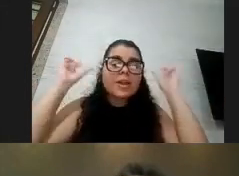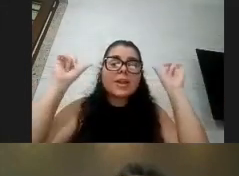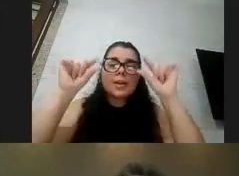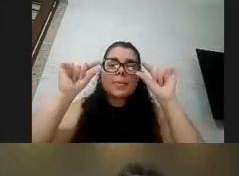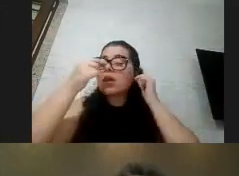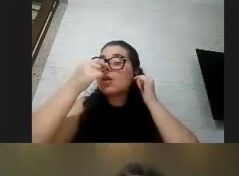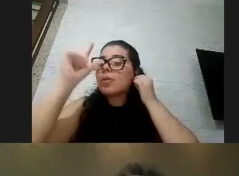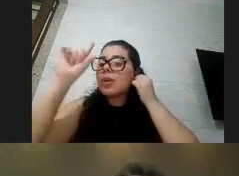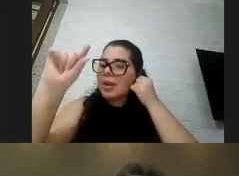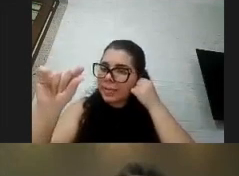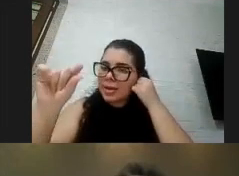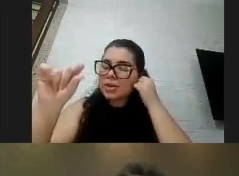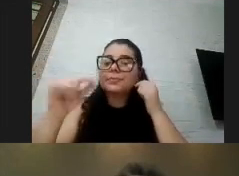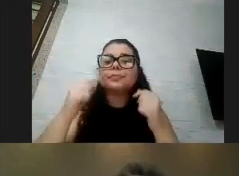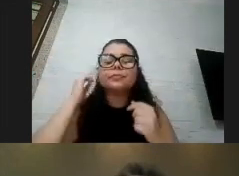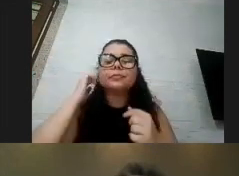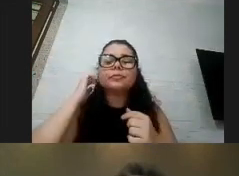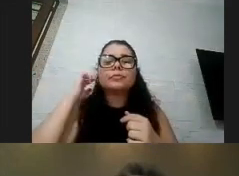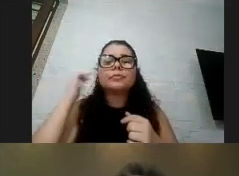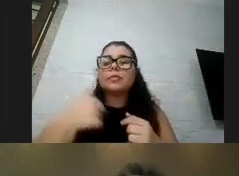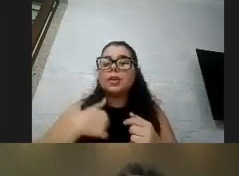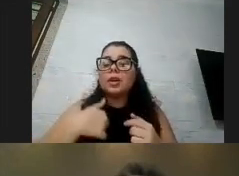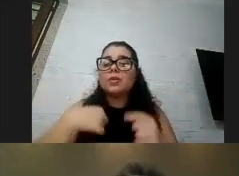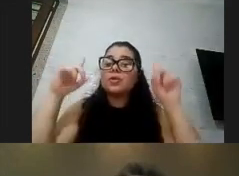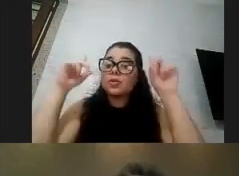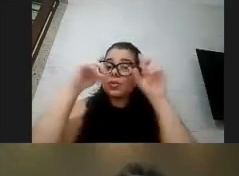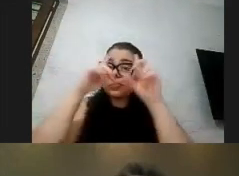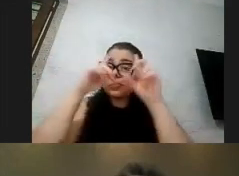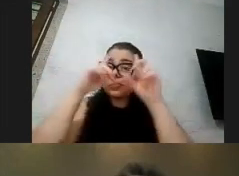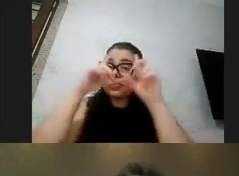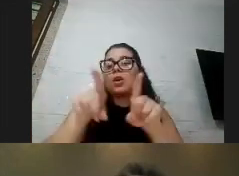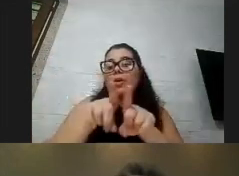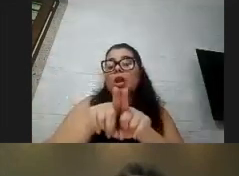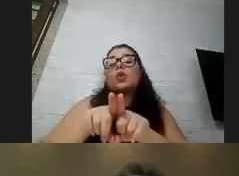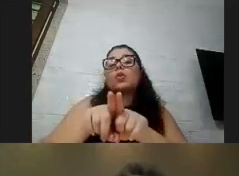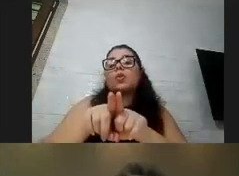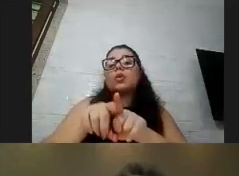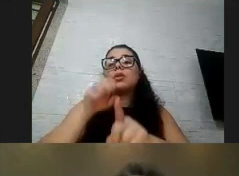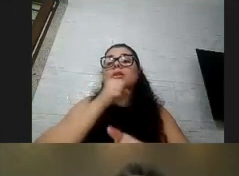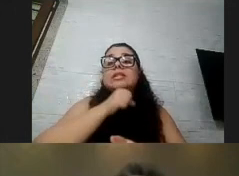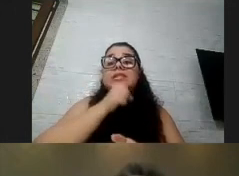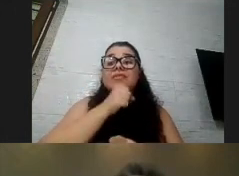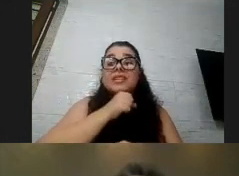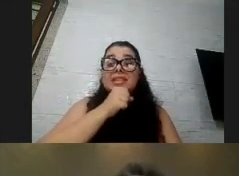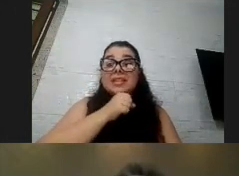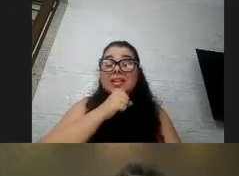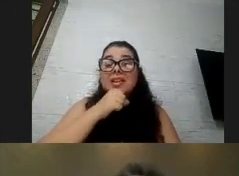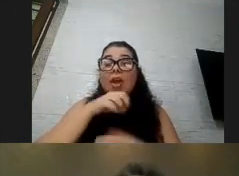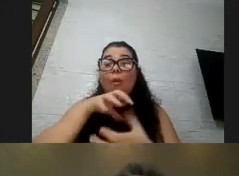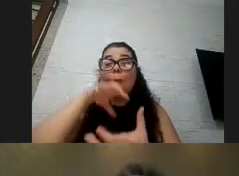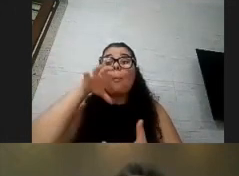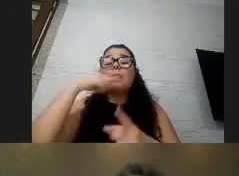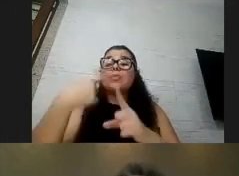nariz também eu tô tendo uma dificuldade com o idoso na verdade porque o idoso tem a orelha grande e o nariz grande né